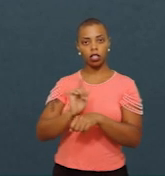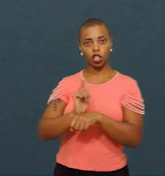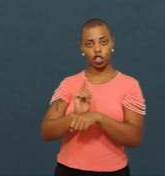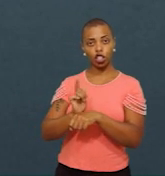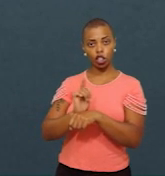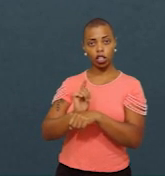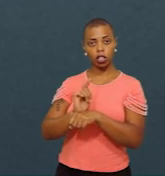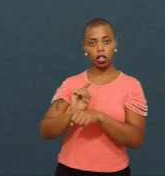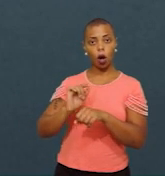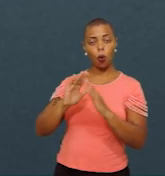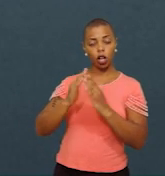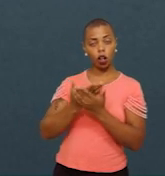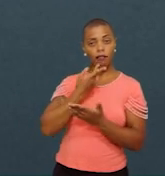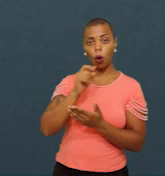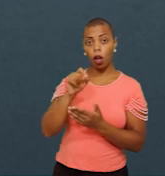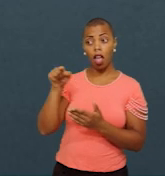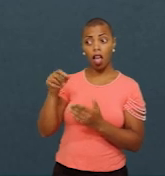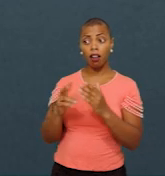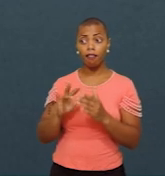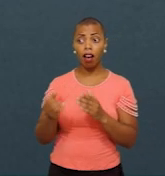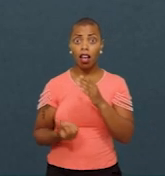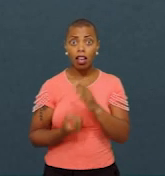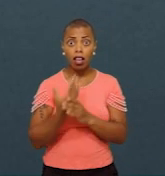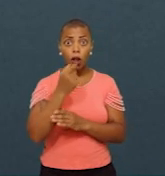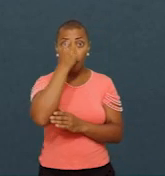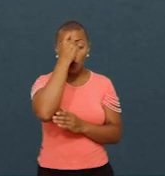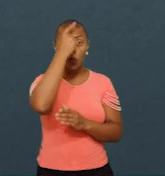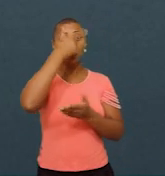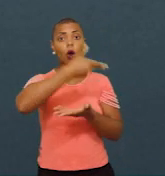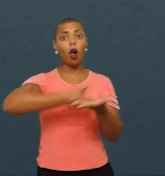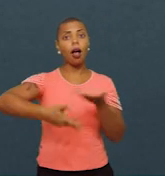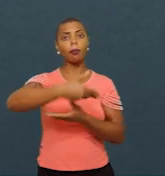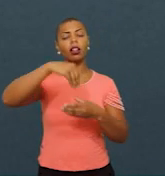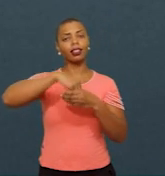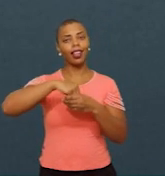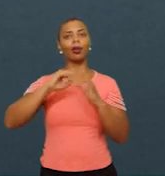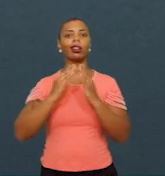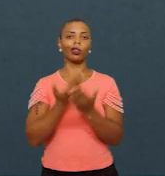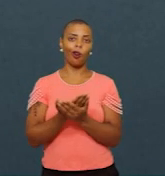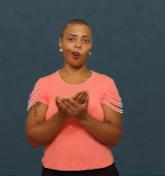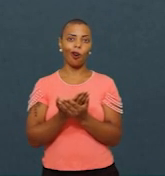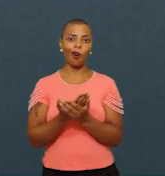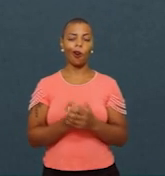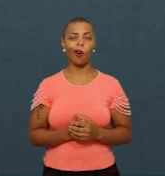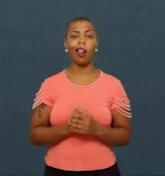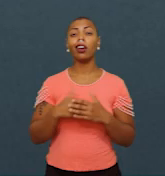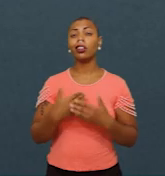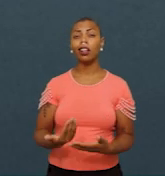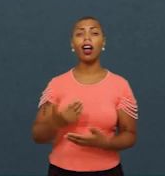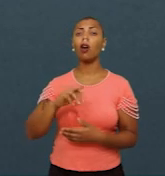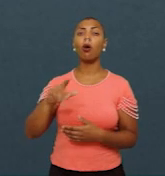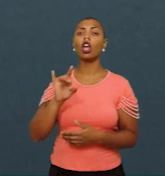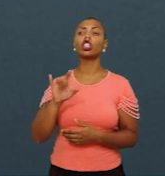criar uma cultura de colaboração dentro da escola. Então, não só ele é, num certo